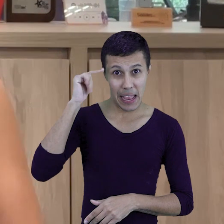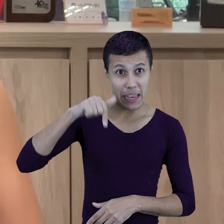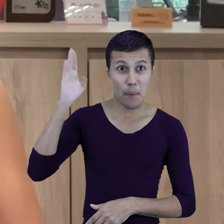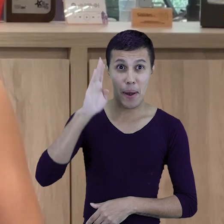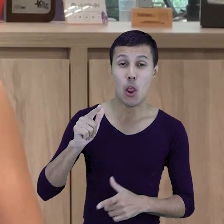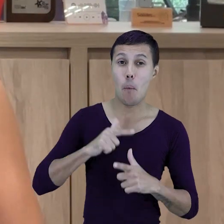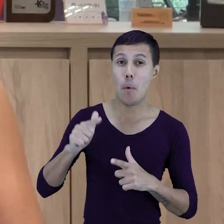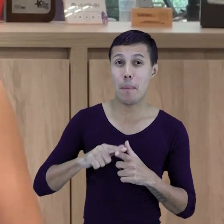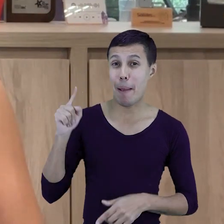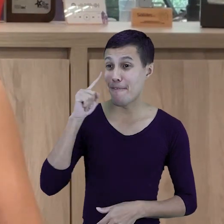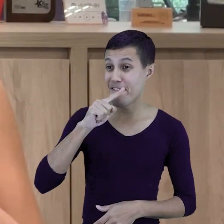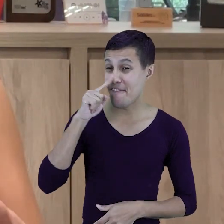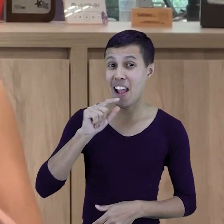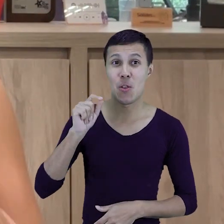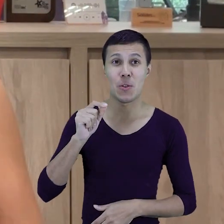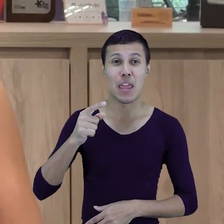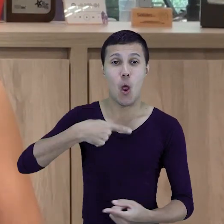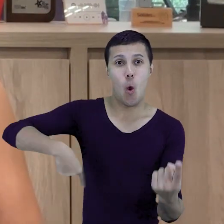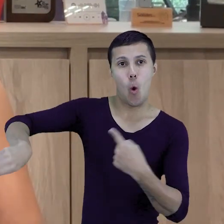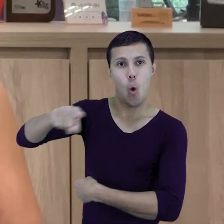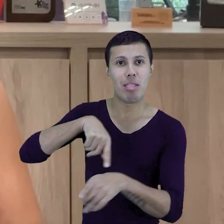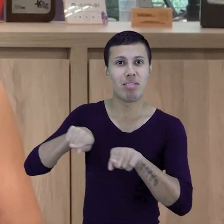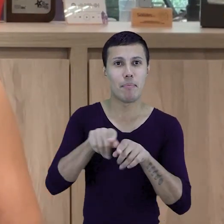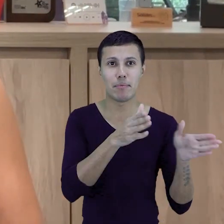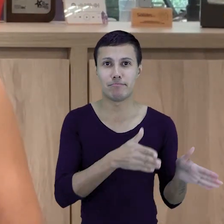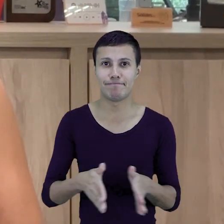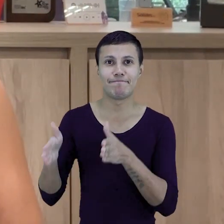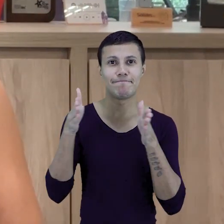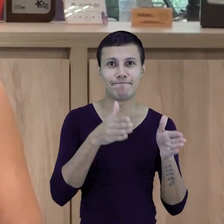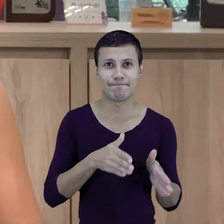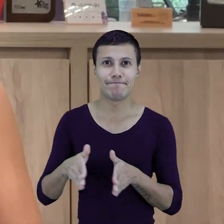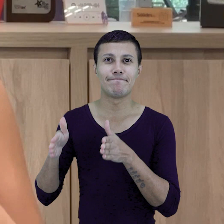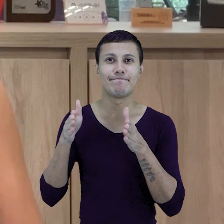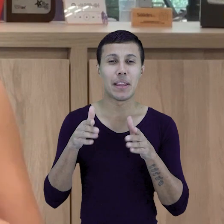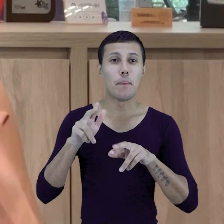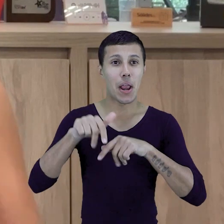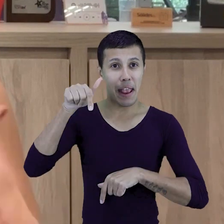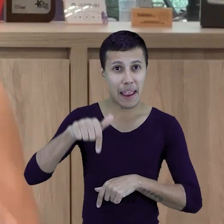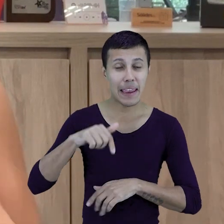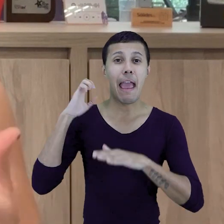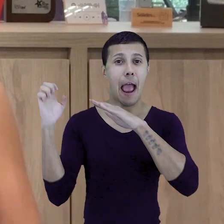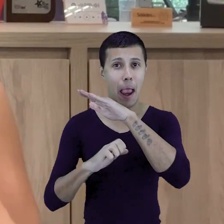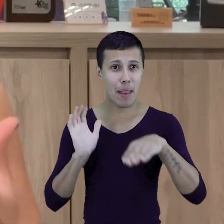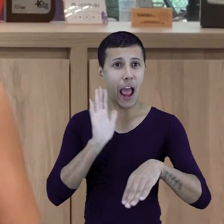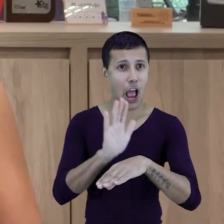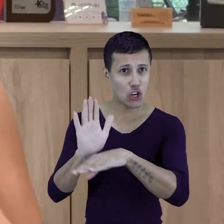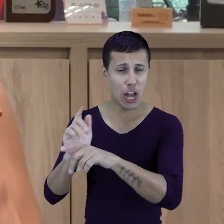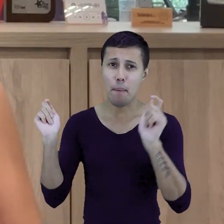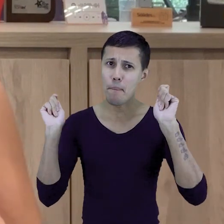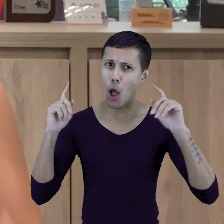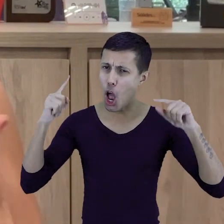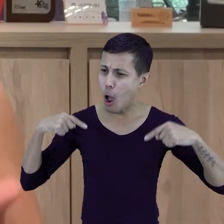ele tem um problema muito sério de rotatividade, de produtividade, né? A gente sabe que as empresas podem contribuir muito